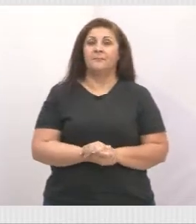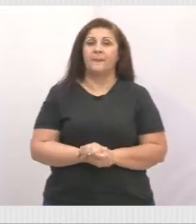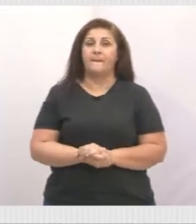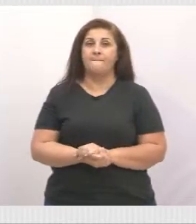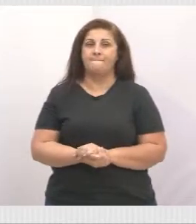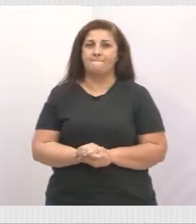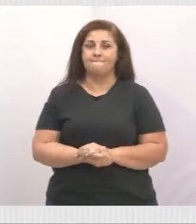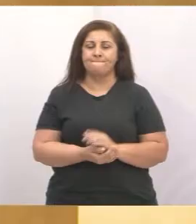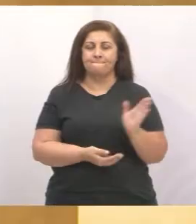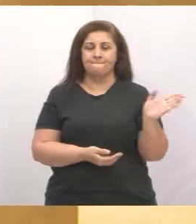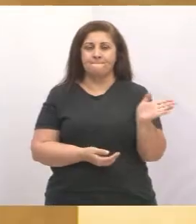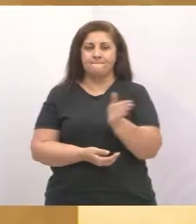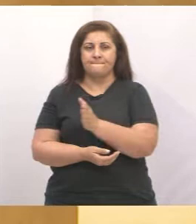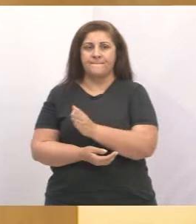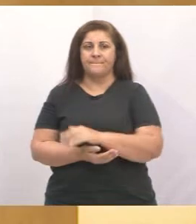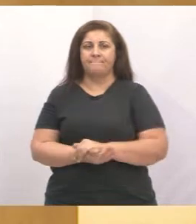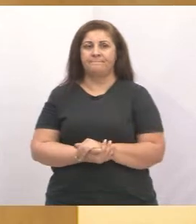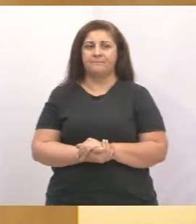Pode ir para próximo?